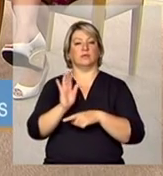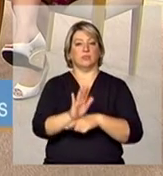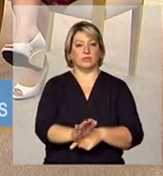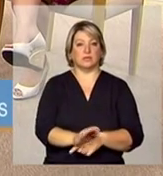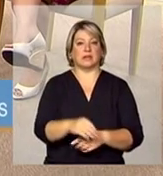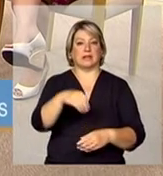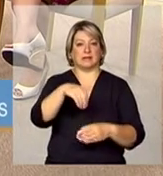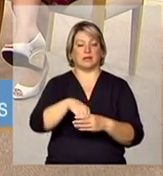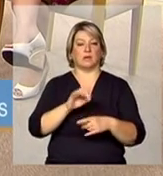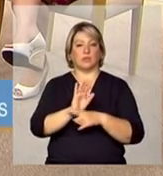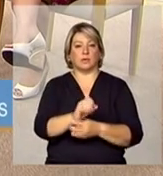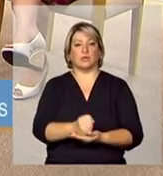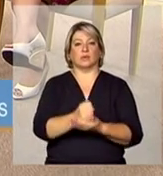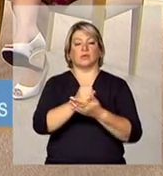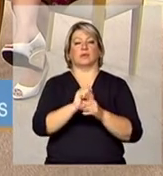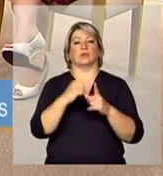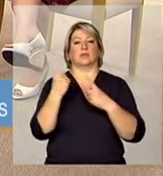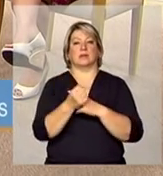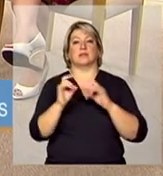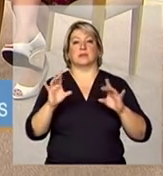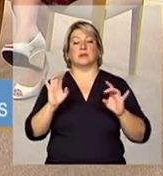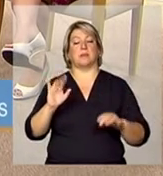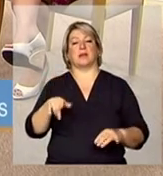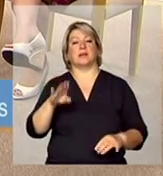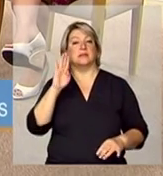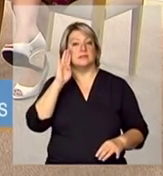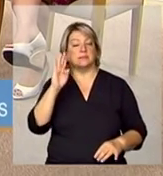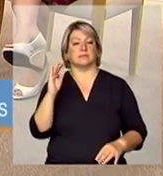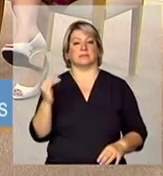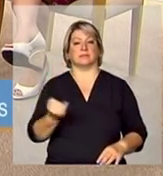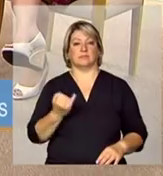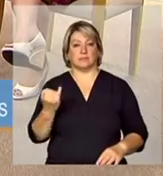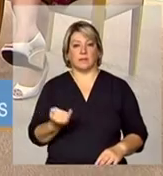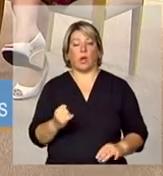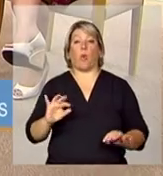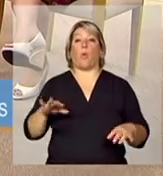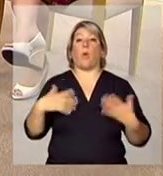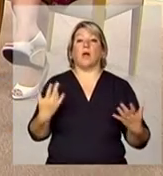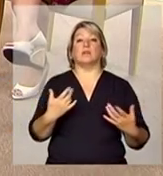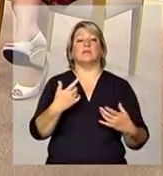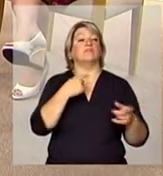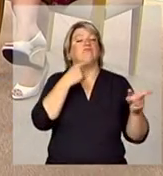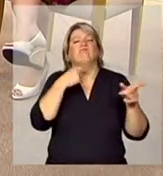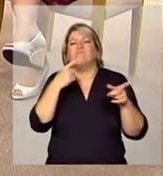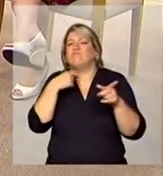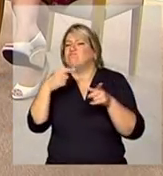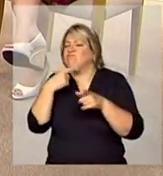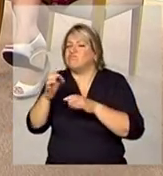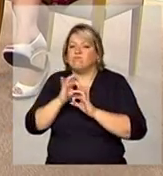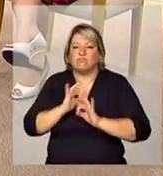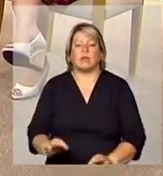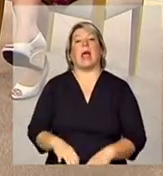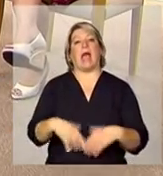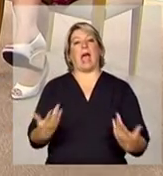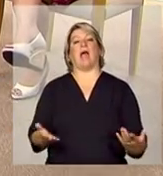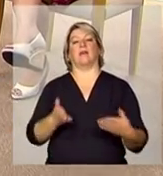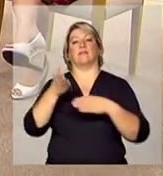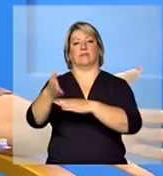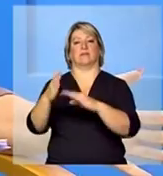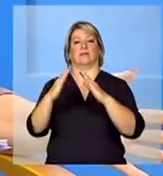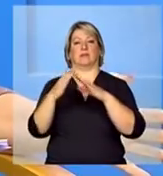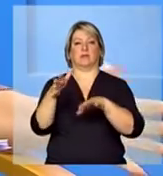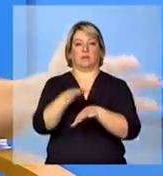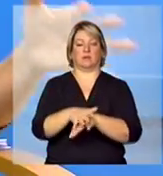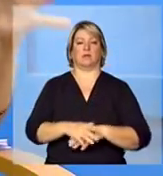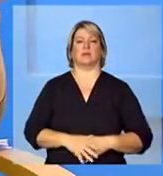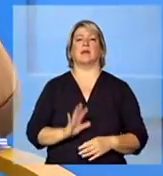sistema de proteção social especial mas que seria o último recurso quando todos os outros falharam isso quando todos os outros falharam aí vem a pergunta